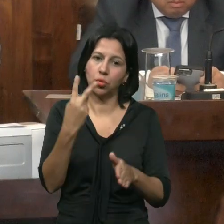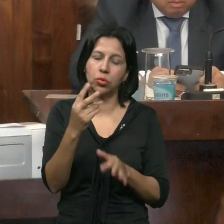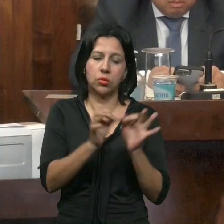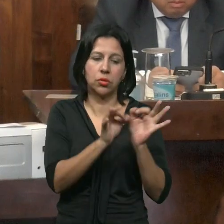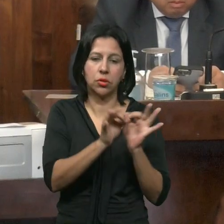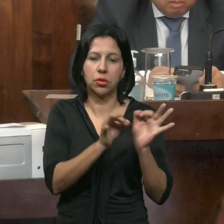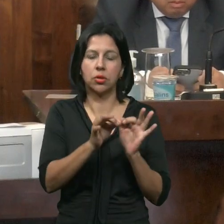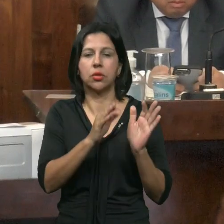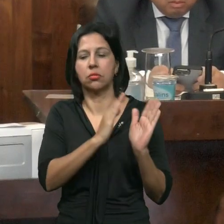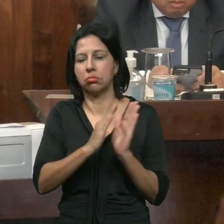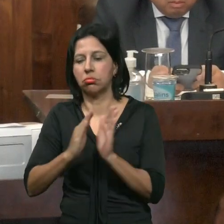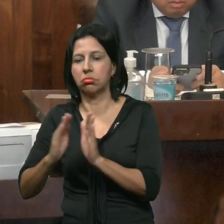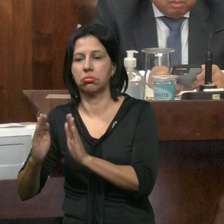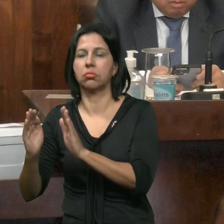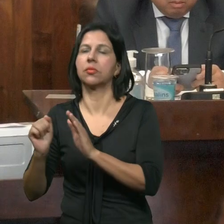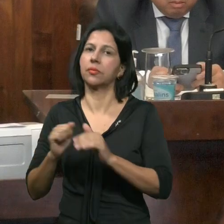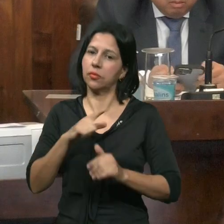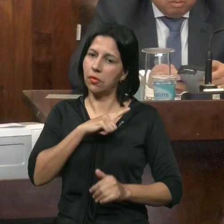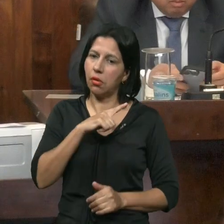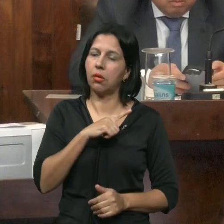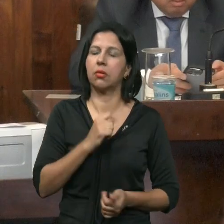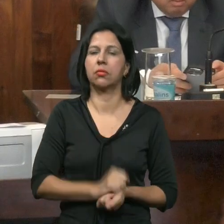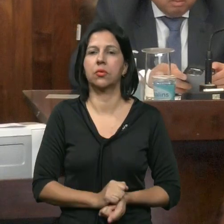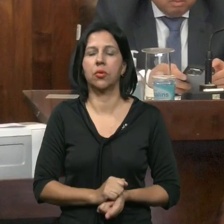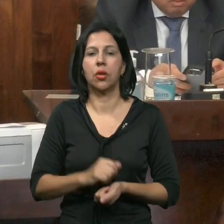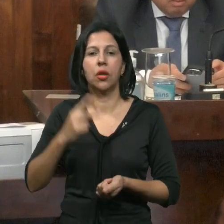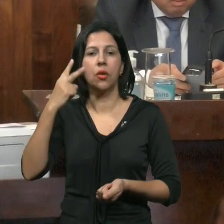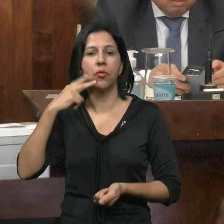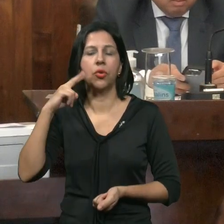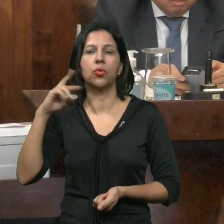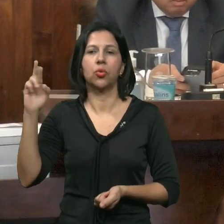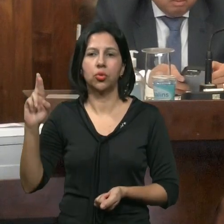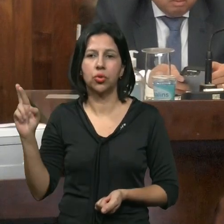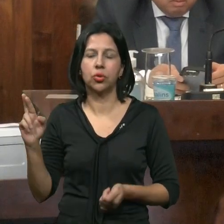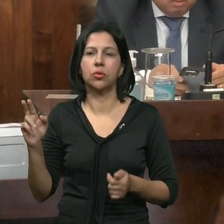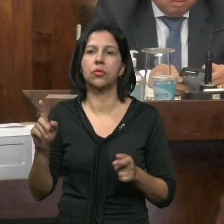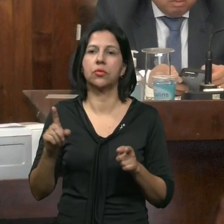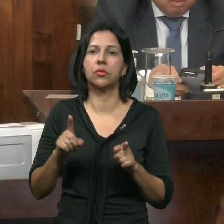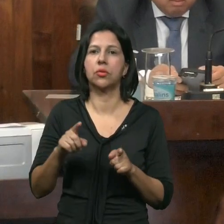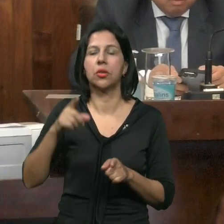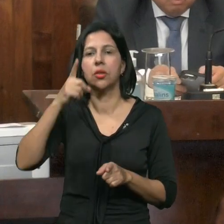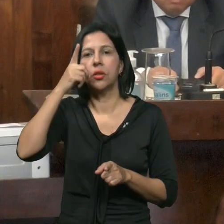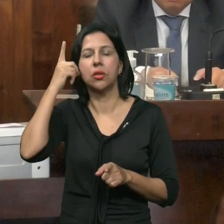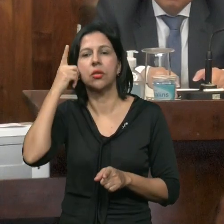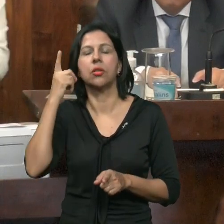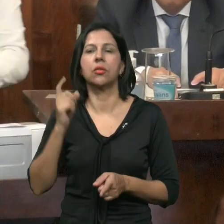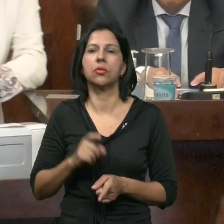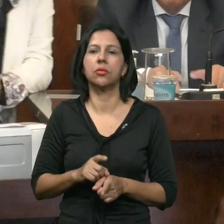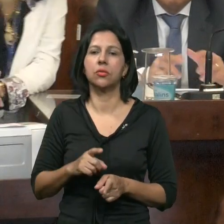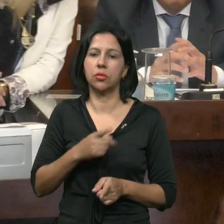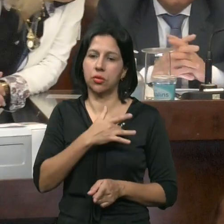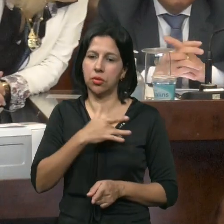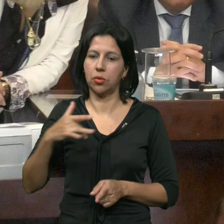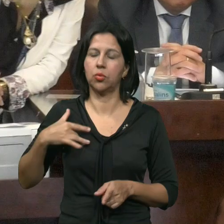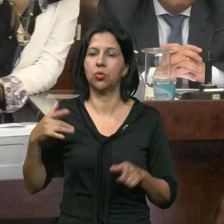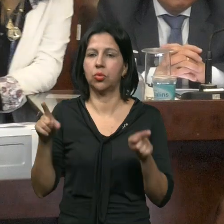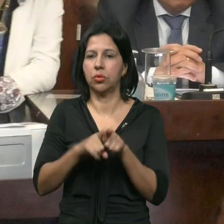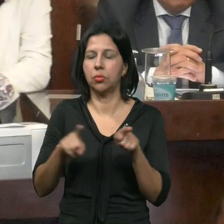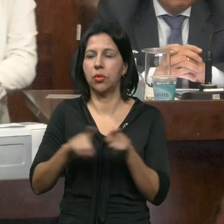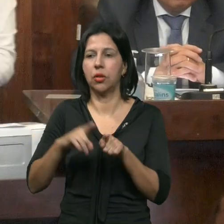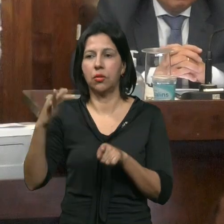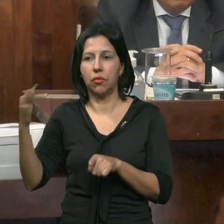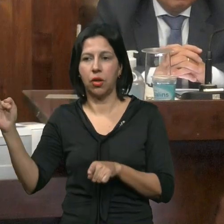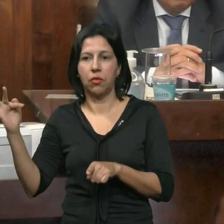Redação Quanto A Legalidade E Tudo Mais Então O Vereador Rogerinha O Vereador Danilo O Vereador Fefe Que Compõe Essa Comissão